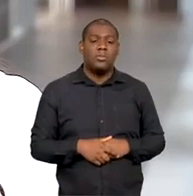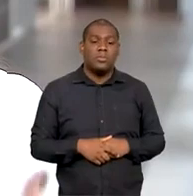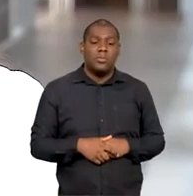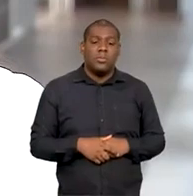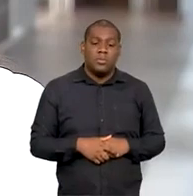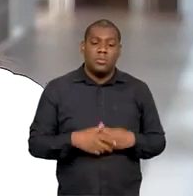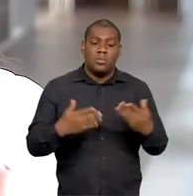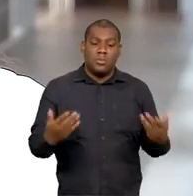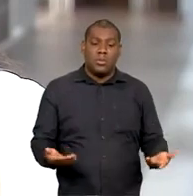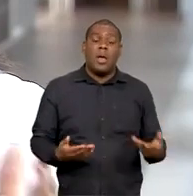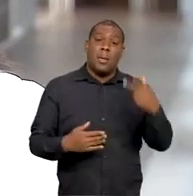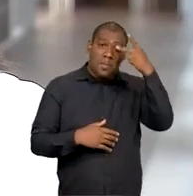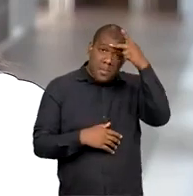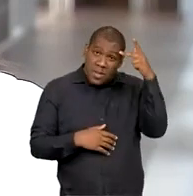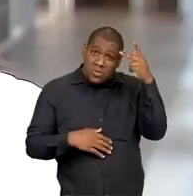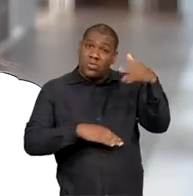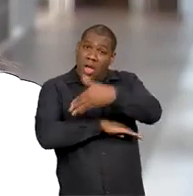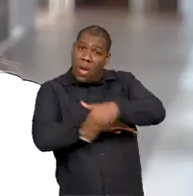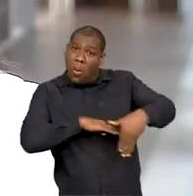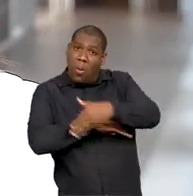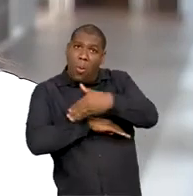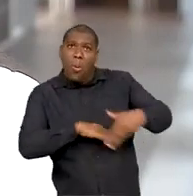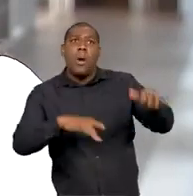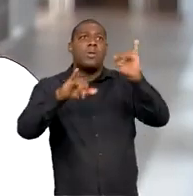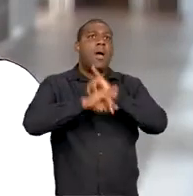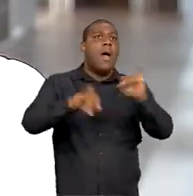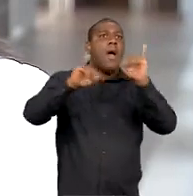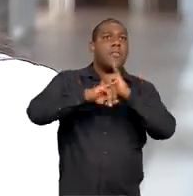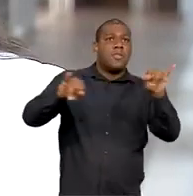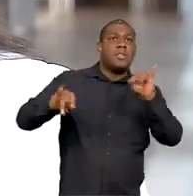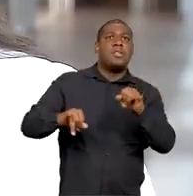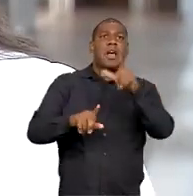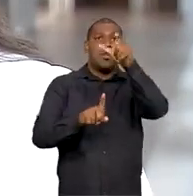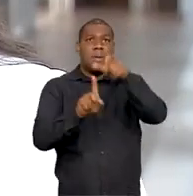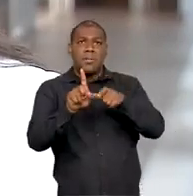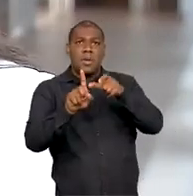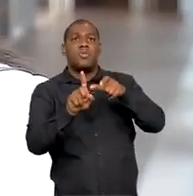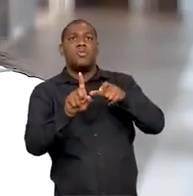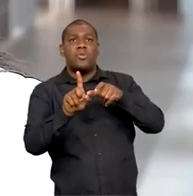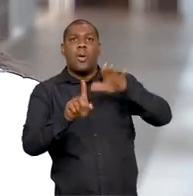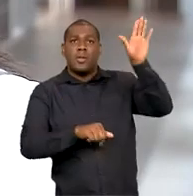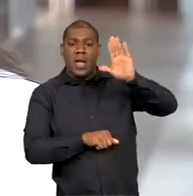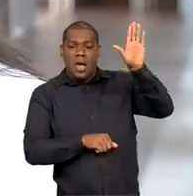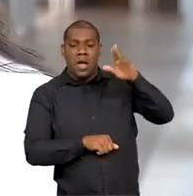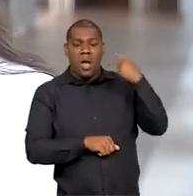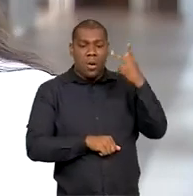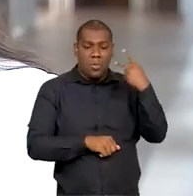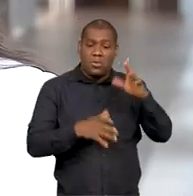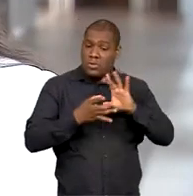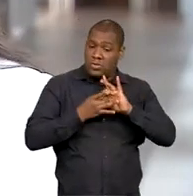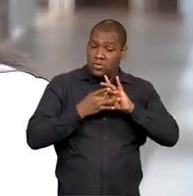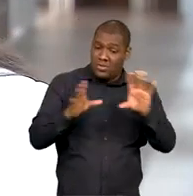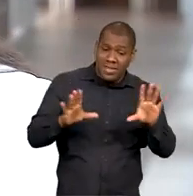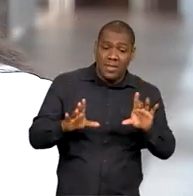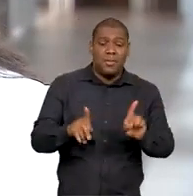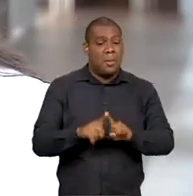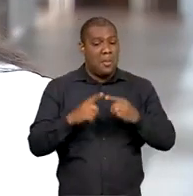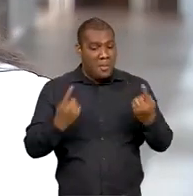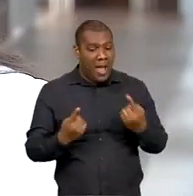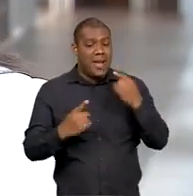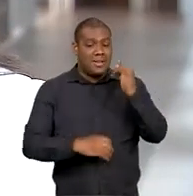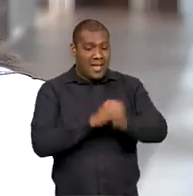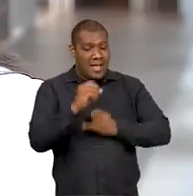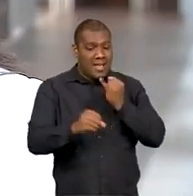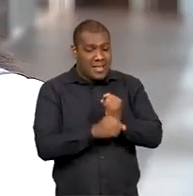presente diante do eleitor de forma física e não mais usando mais a força do digital. É a